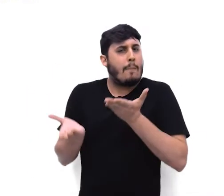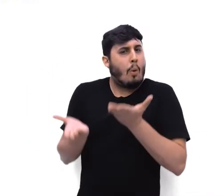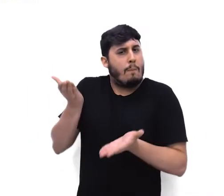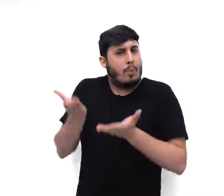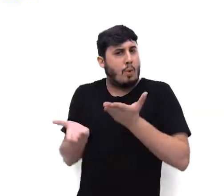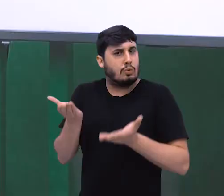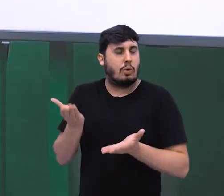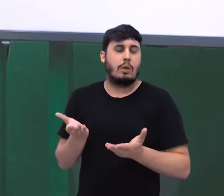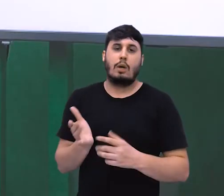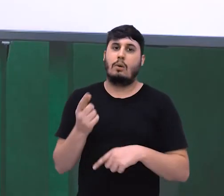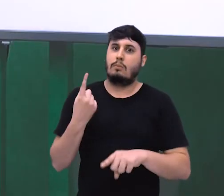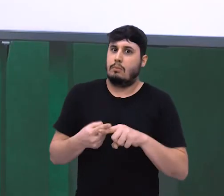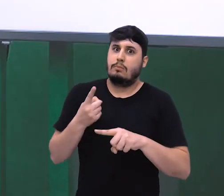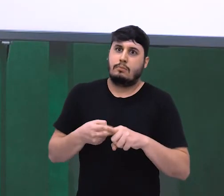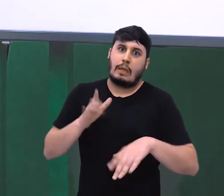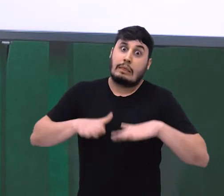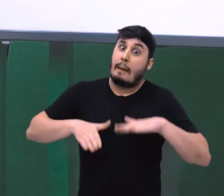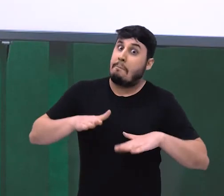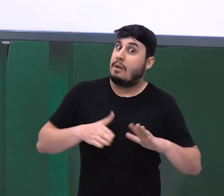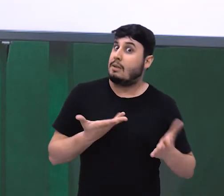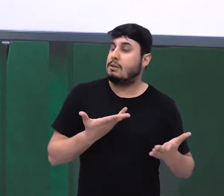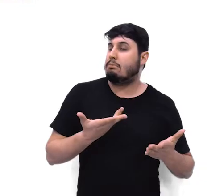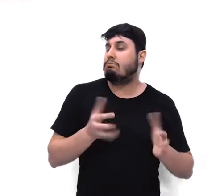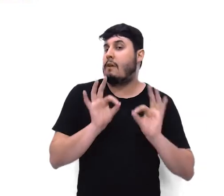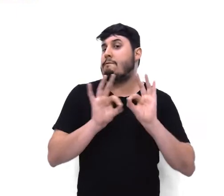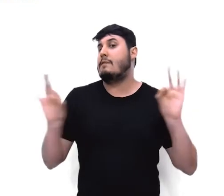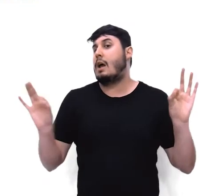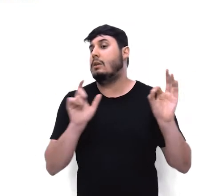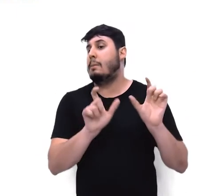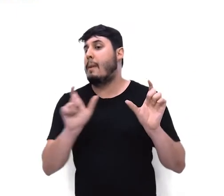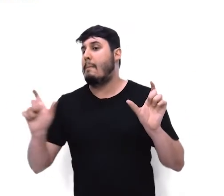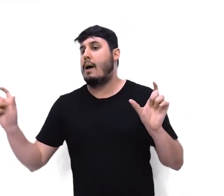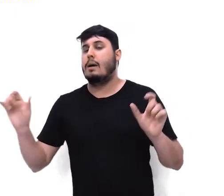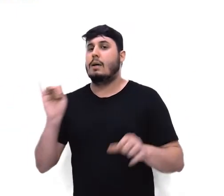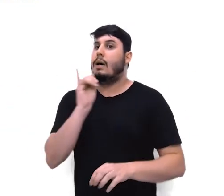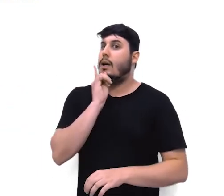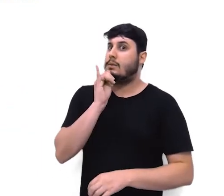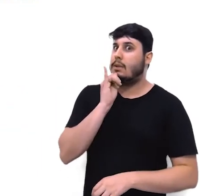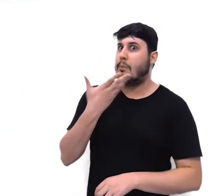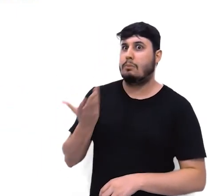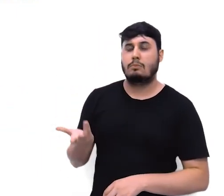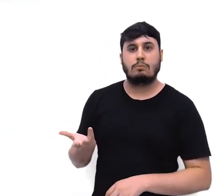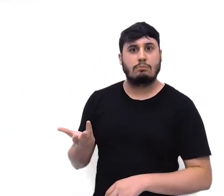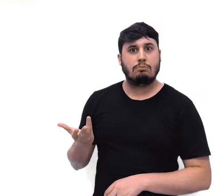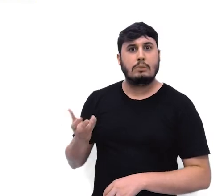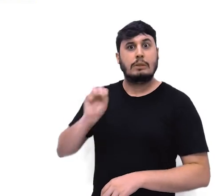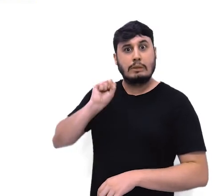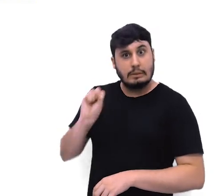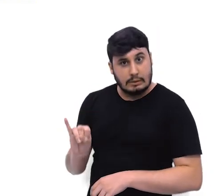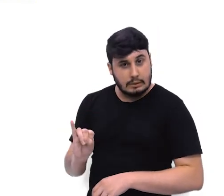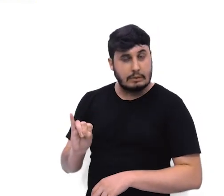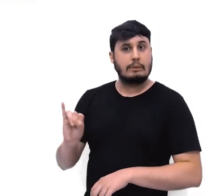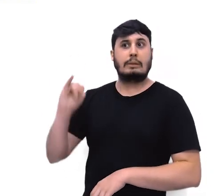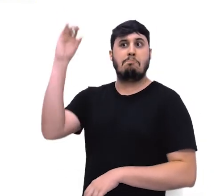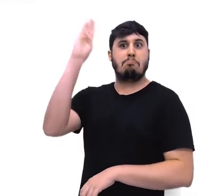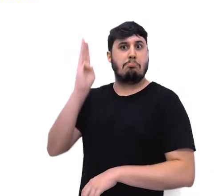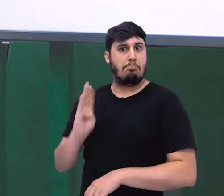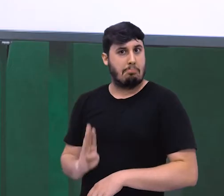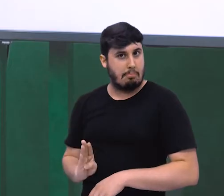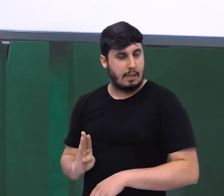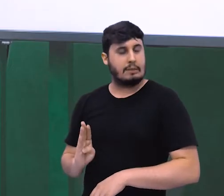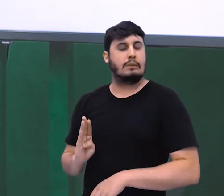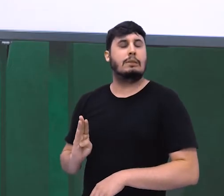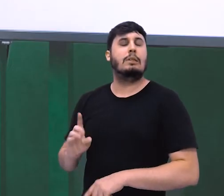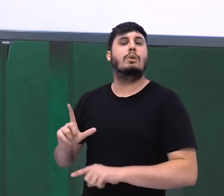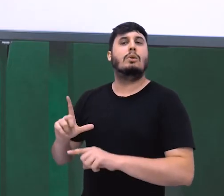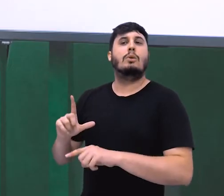ação acontece. Por exemplo, quanto mais o país diminui os impostos, mais ele atrai